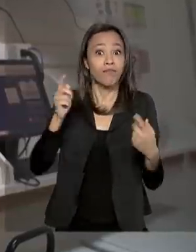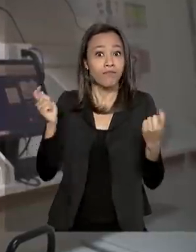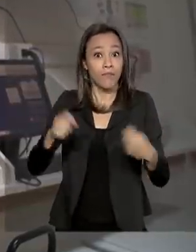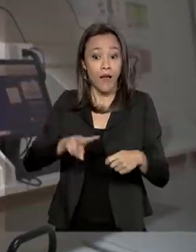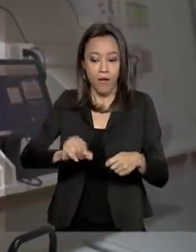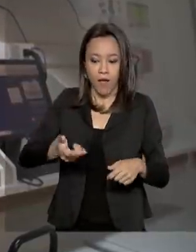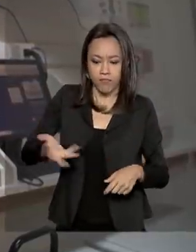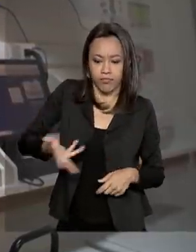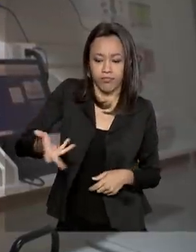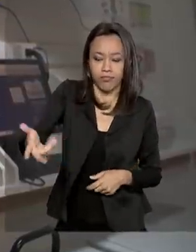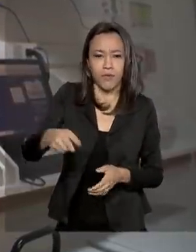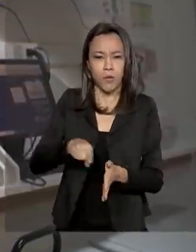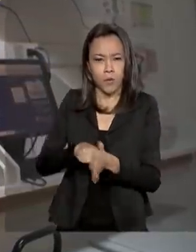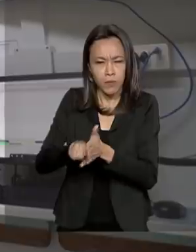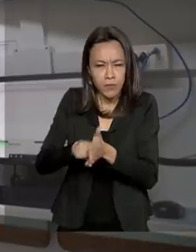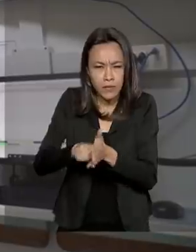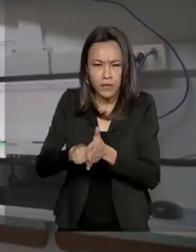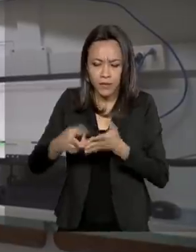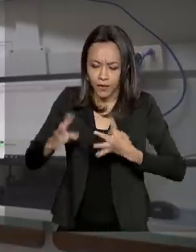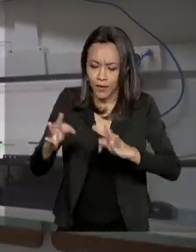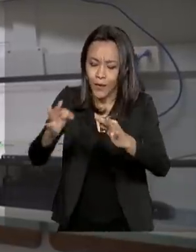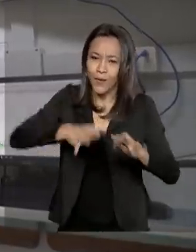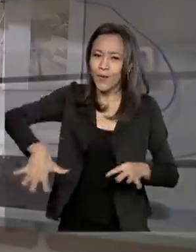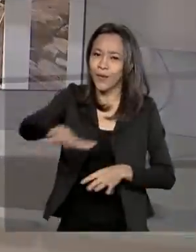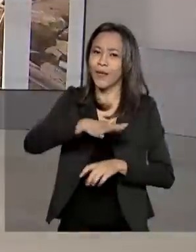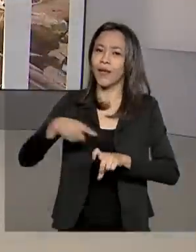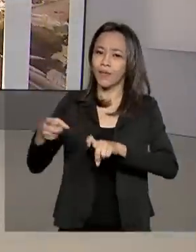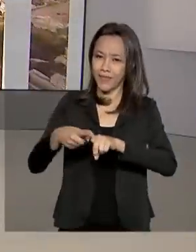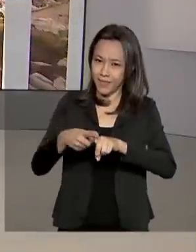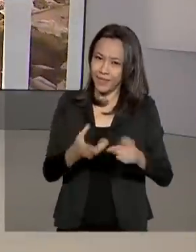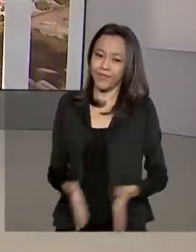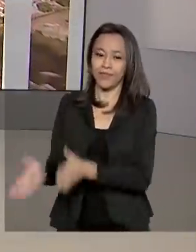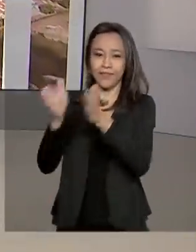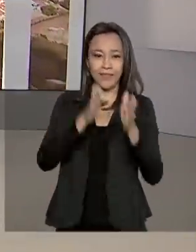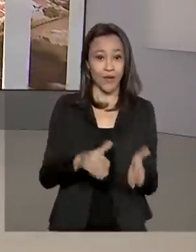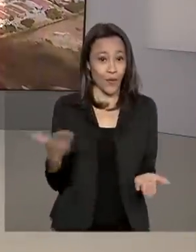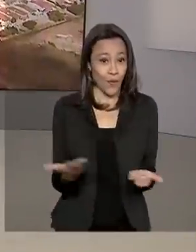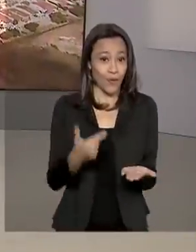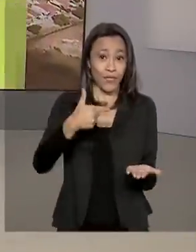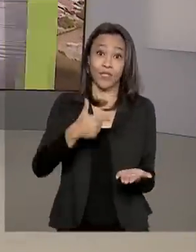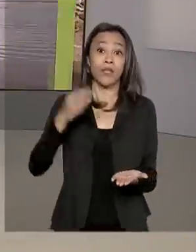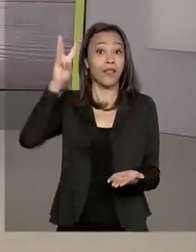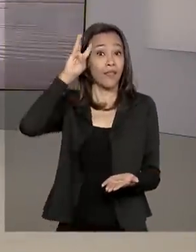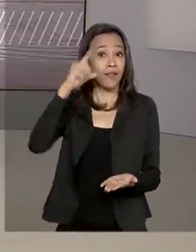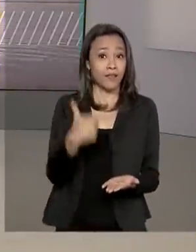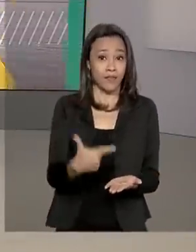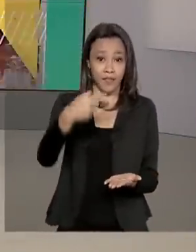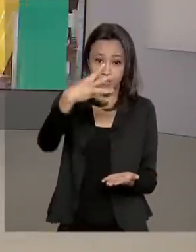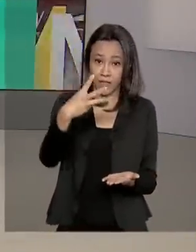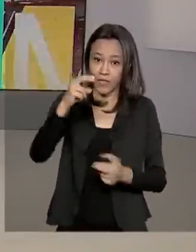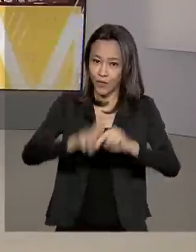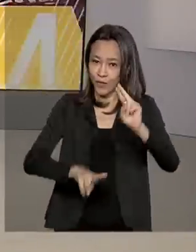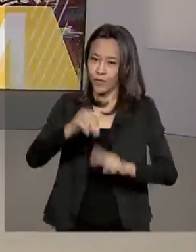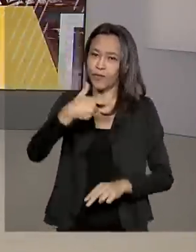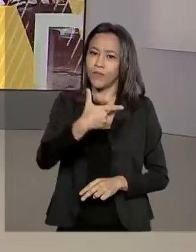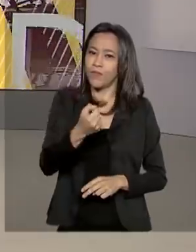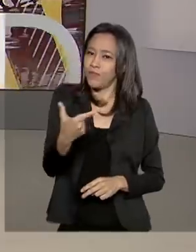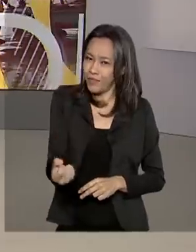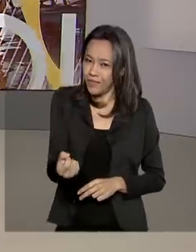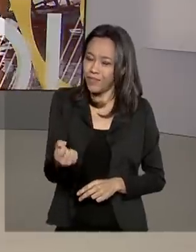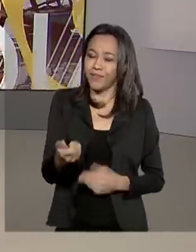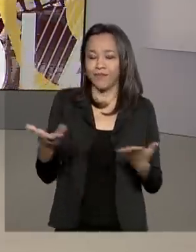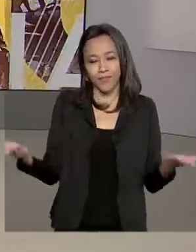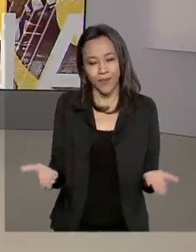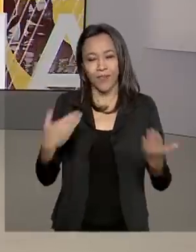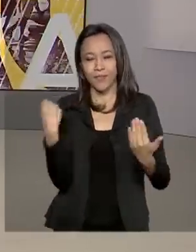o desenvolvimento tecnológico na medicina brasileira. Hoje é terça-feira, 23 de junho de 2020. O